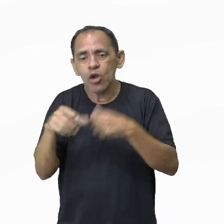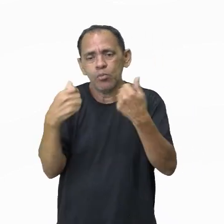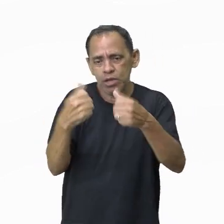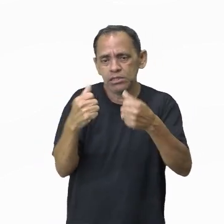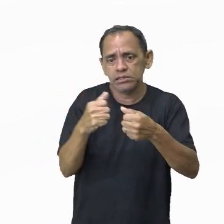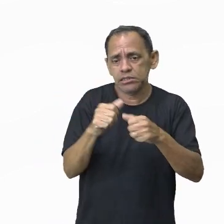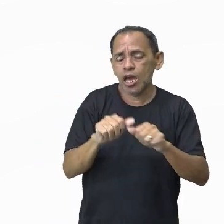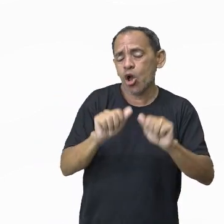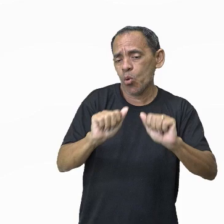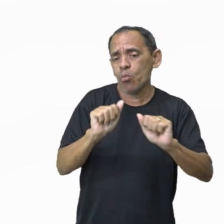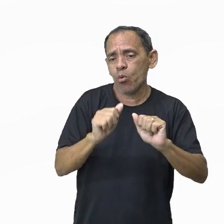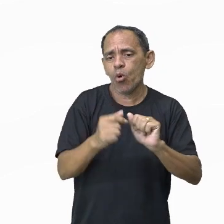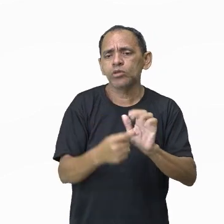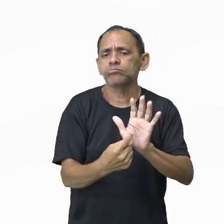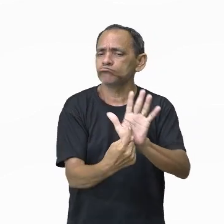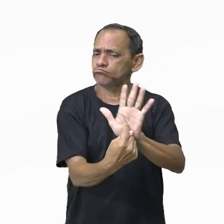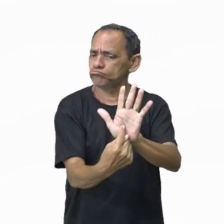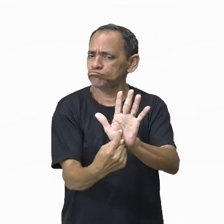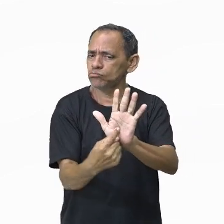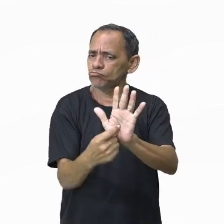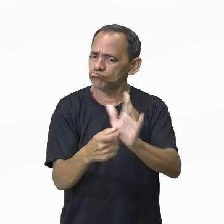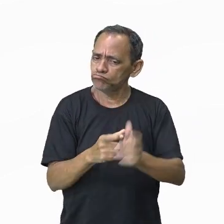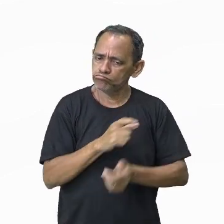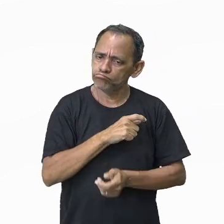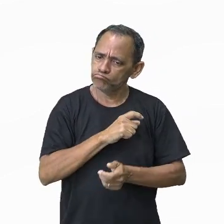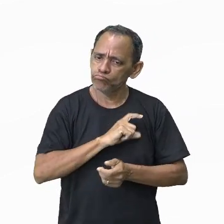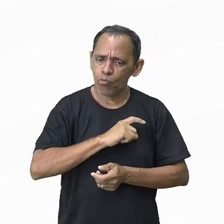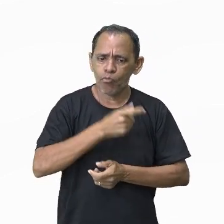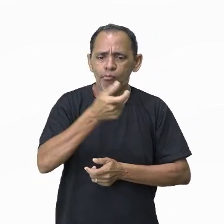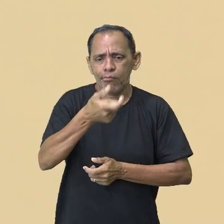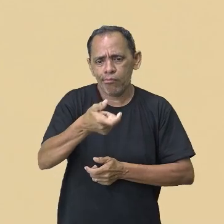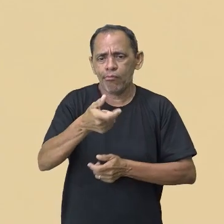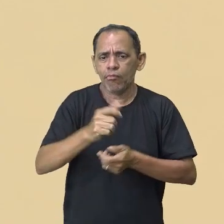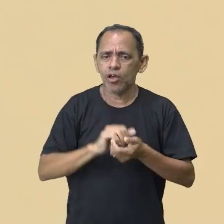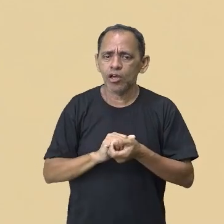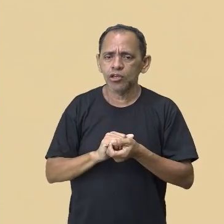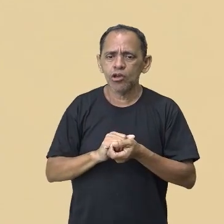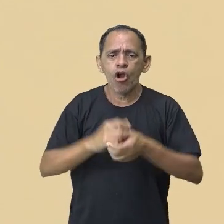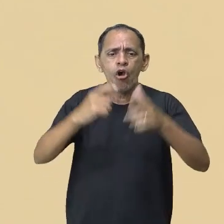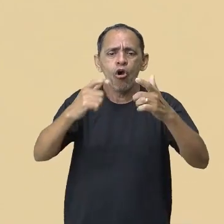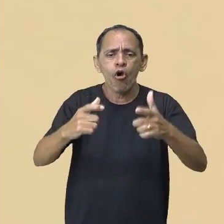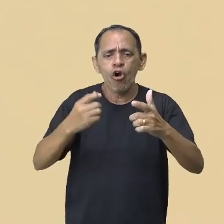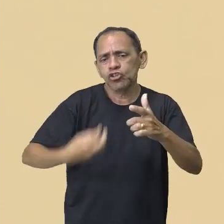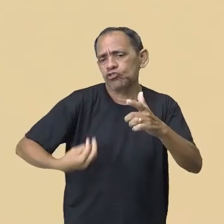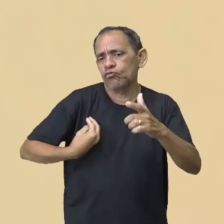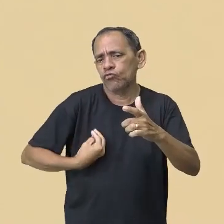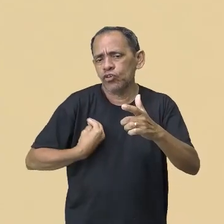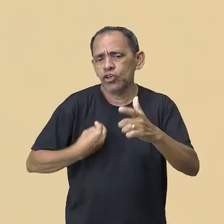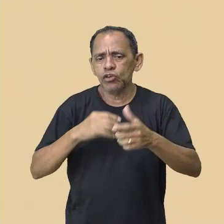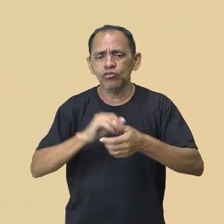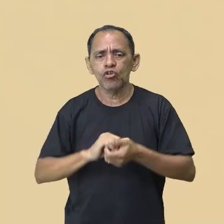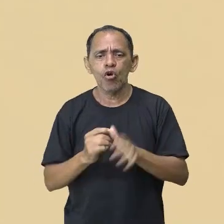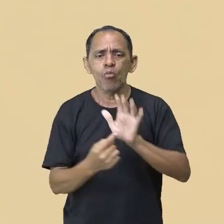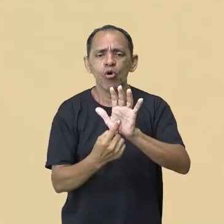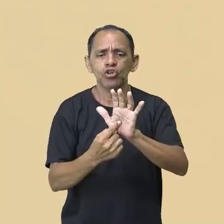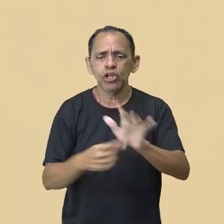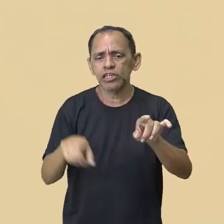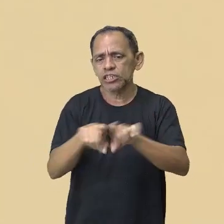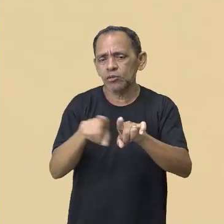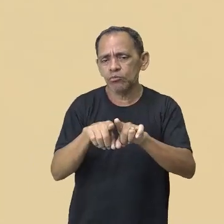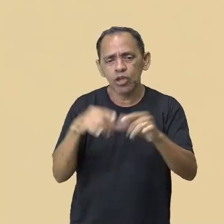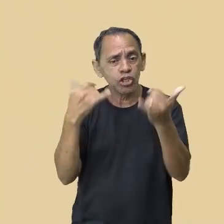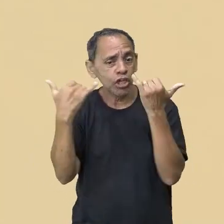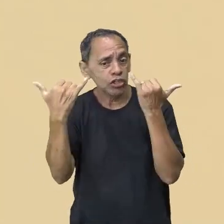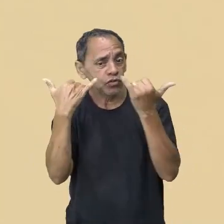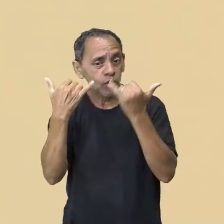com ele, eu possa mostrar quem eu sou, de onde eu venho, e evidenciar as informações contidas